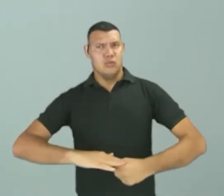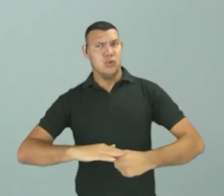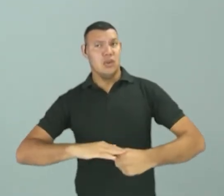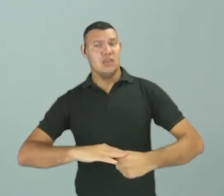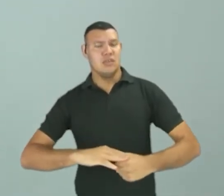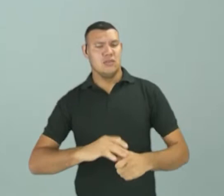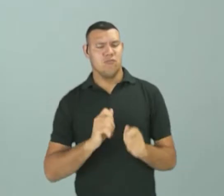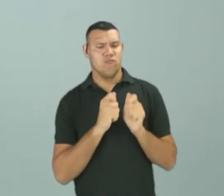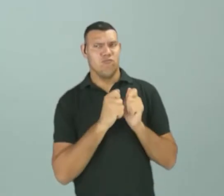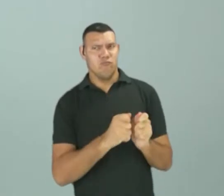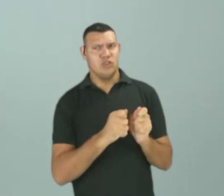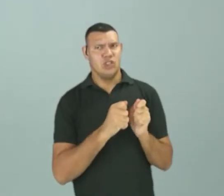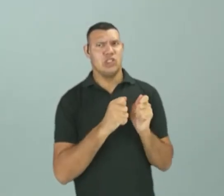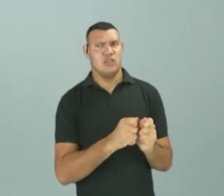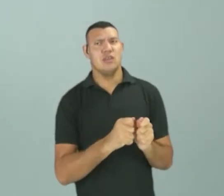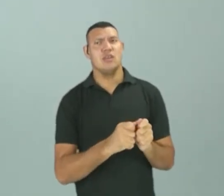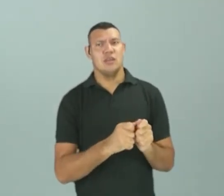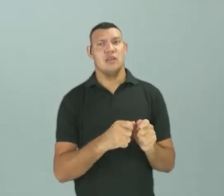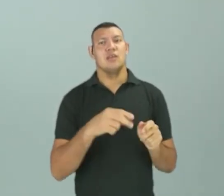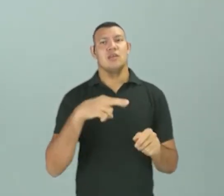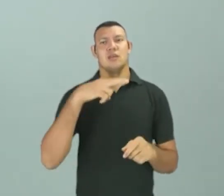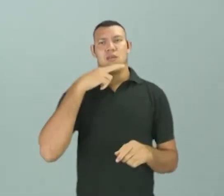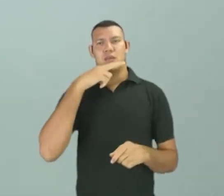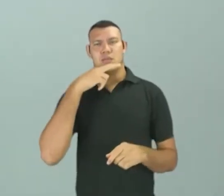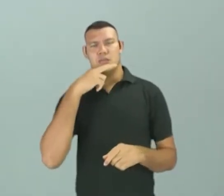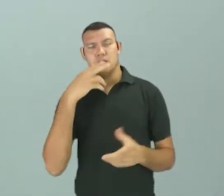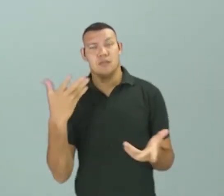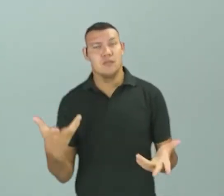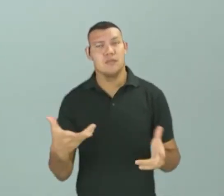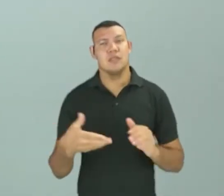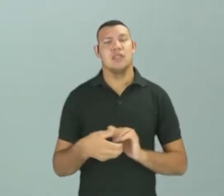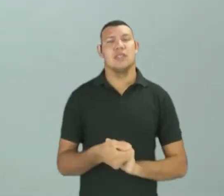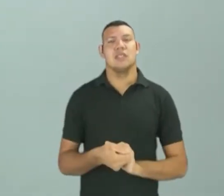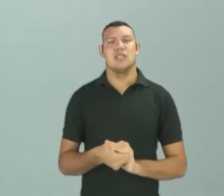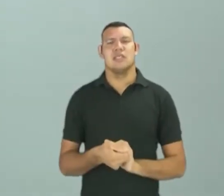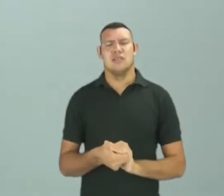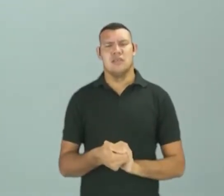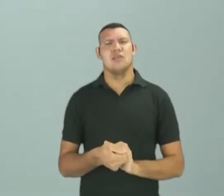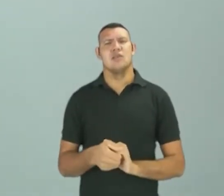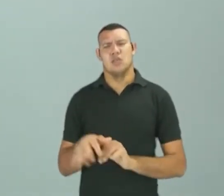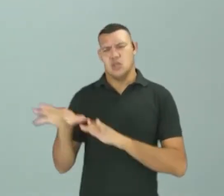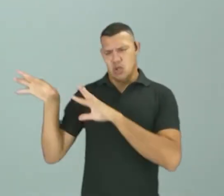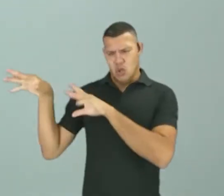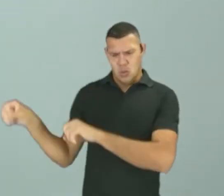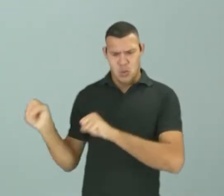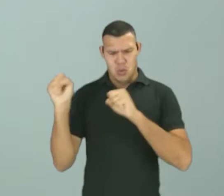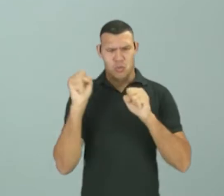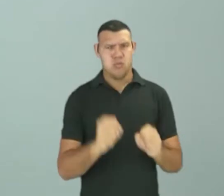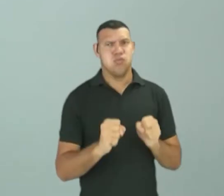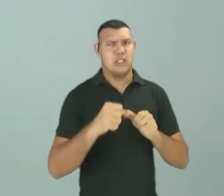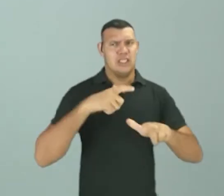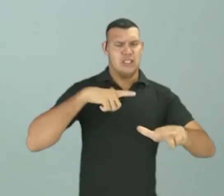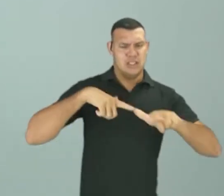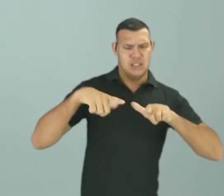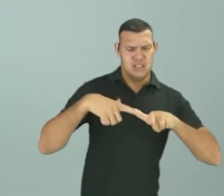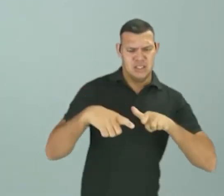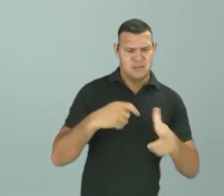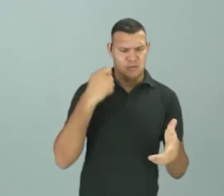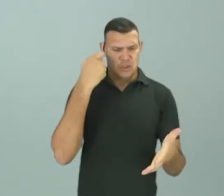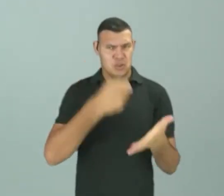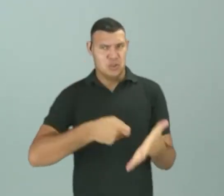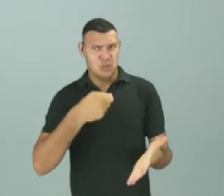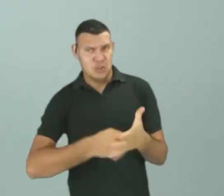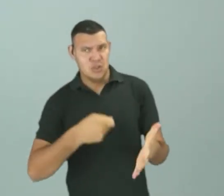a lavoura da cana de açúcar. Então os povos africanos, eles eram obrigados a trabalhar. Então